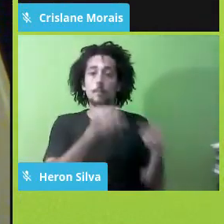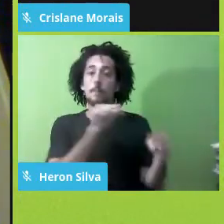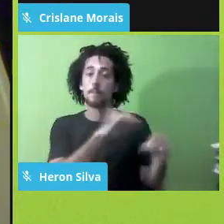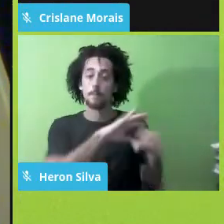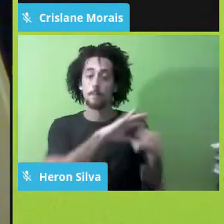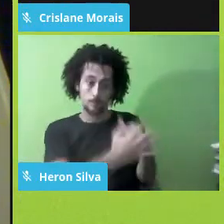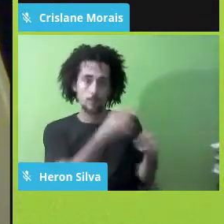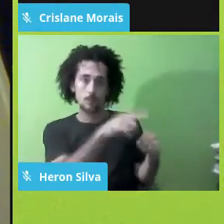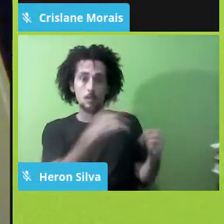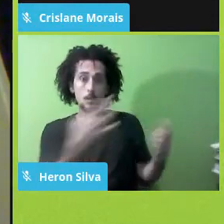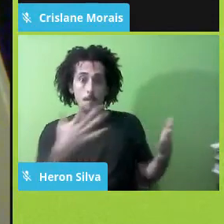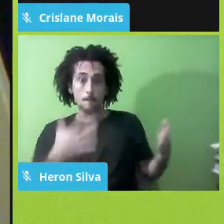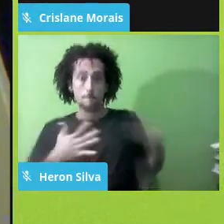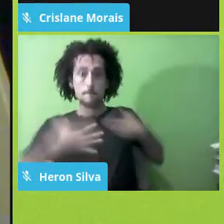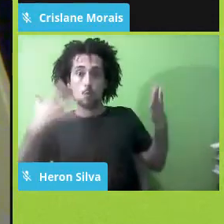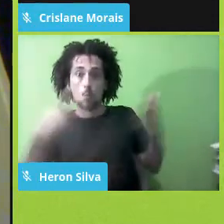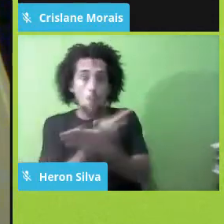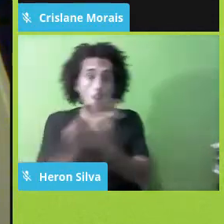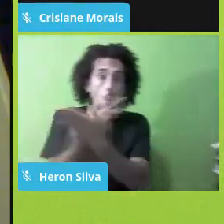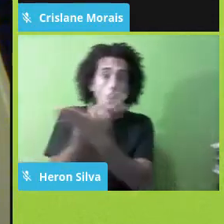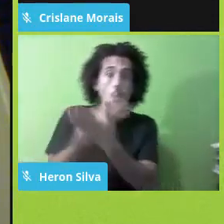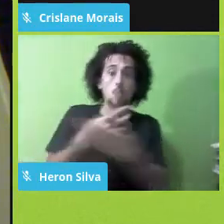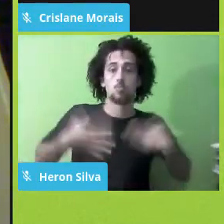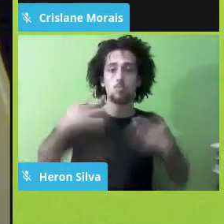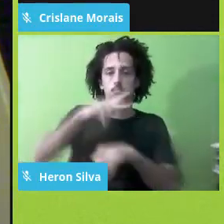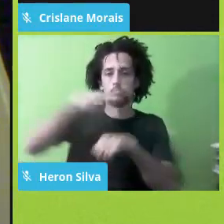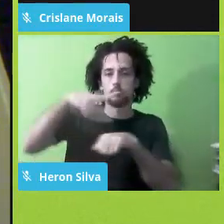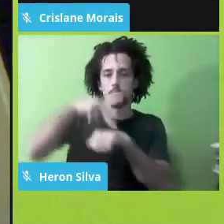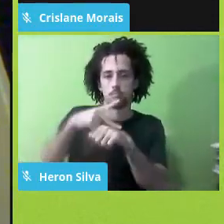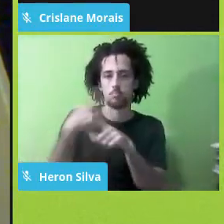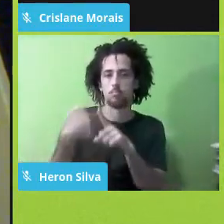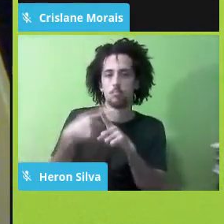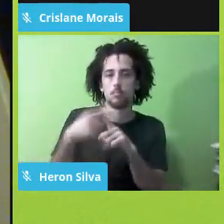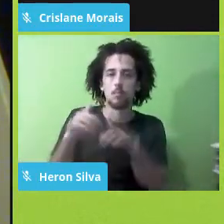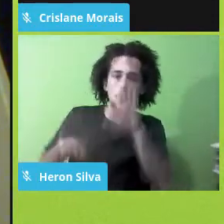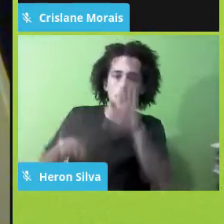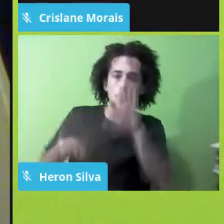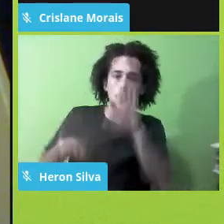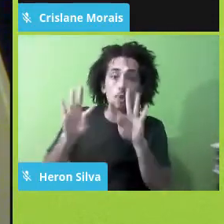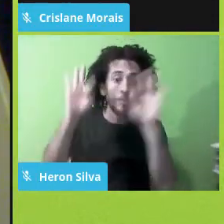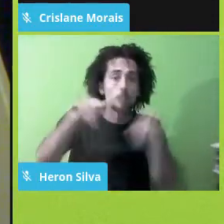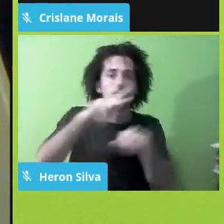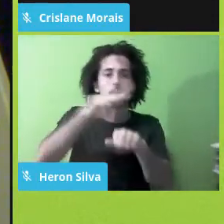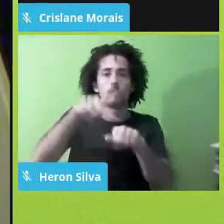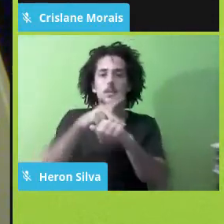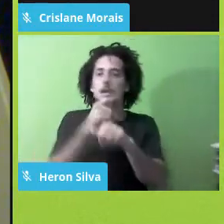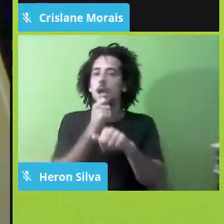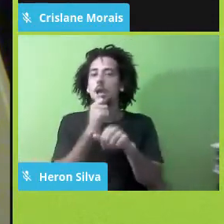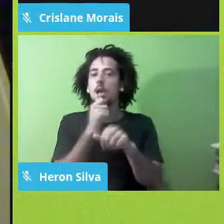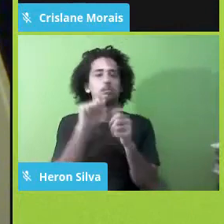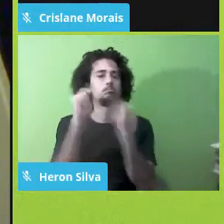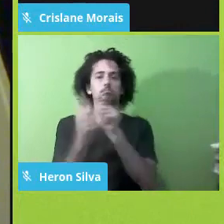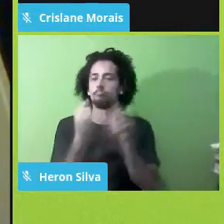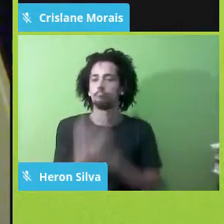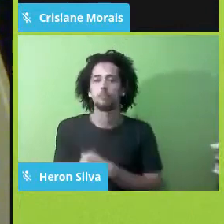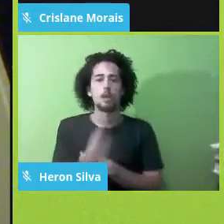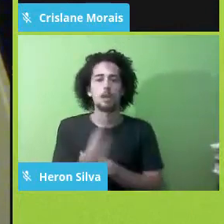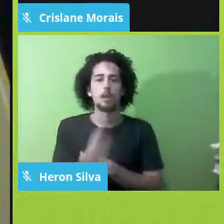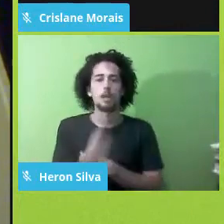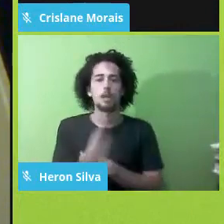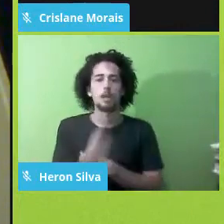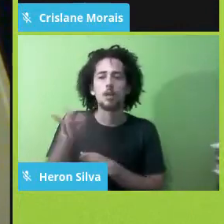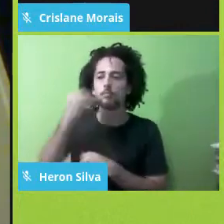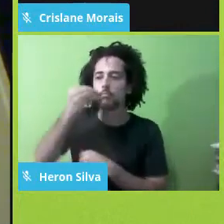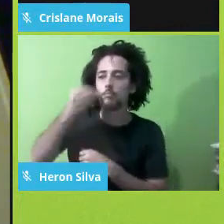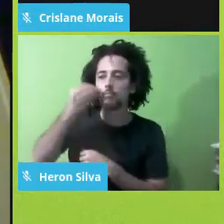surpresa todos os países, nenhum deles soube ainda lidar adequadamente, não está experimentando algumas